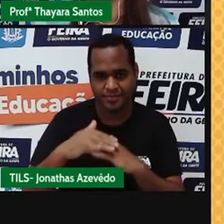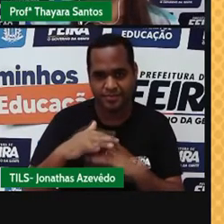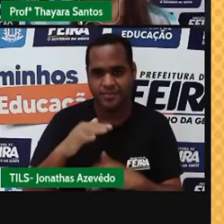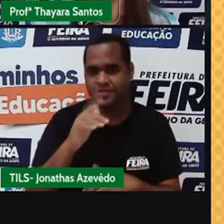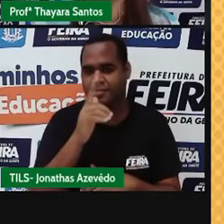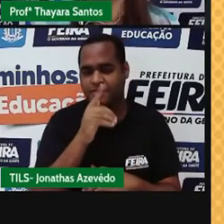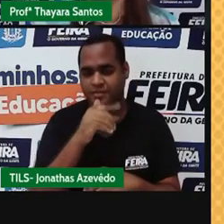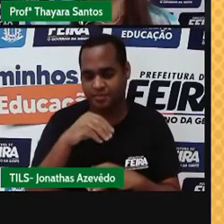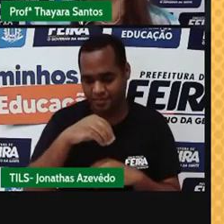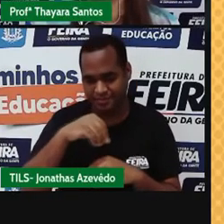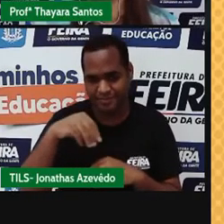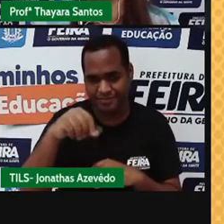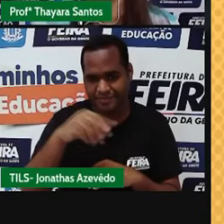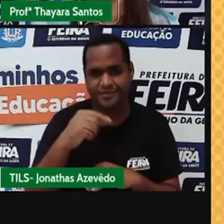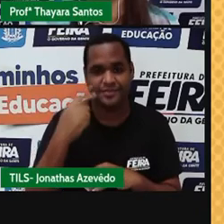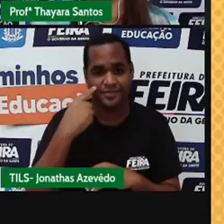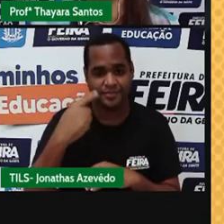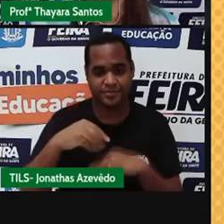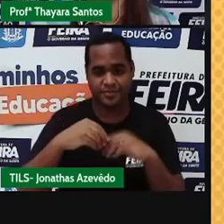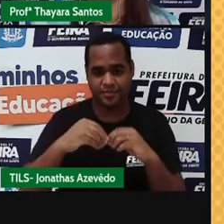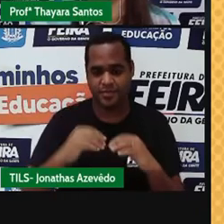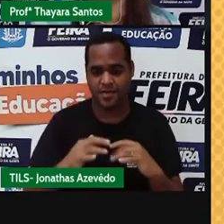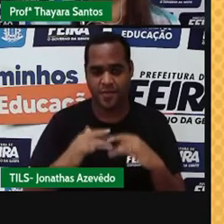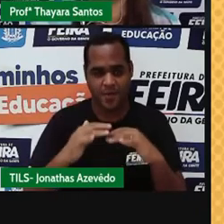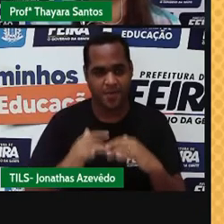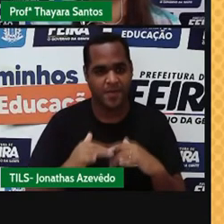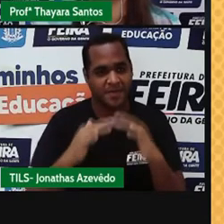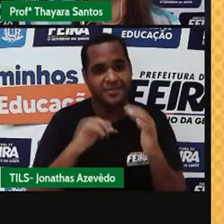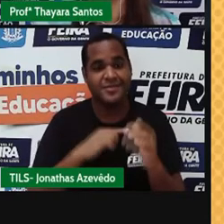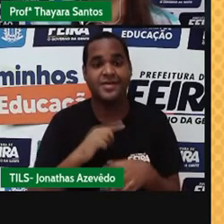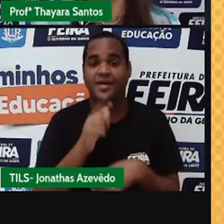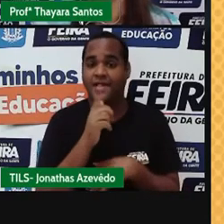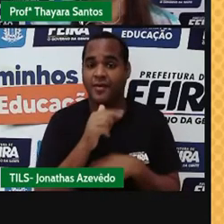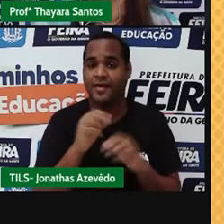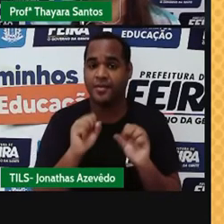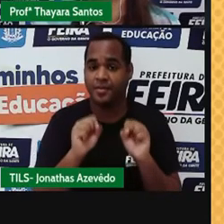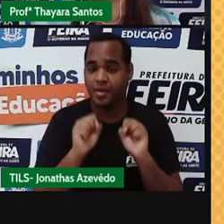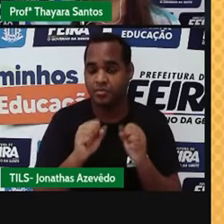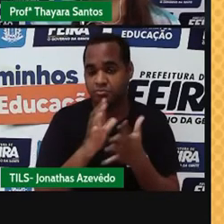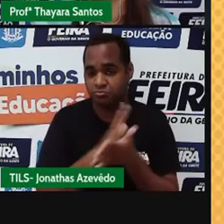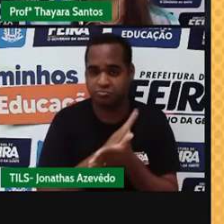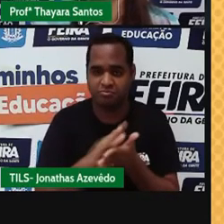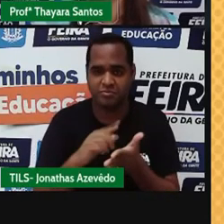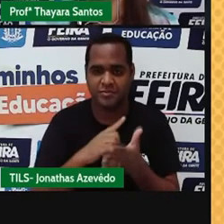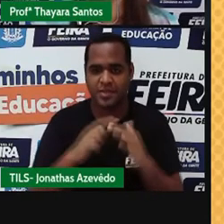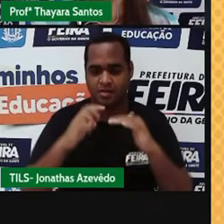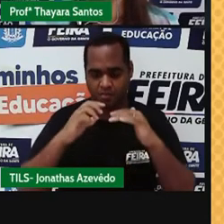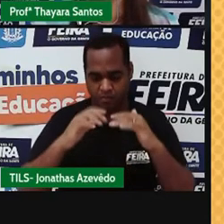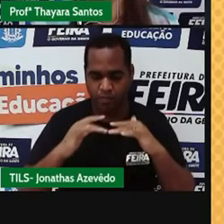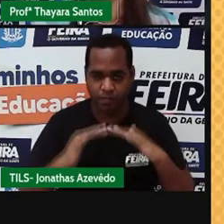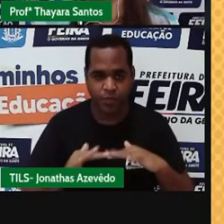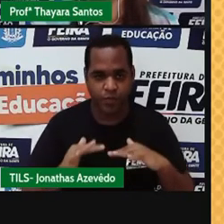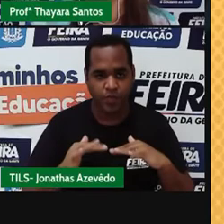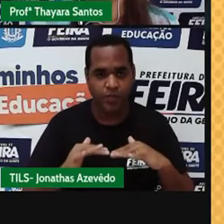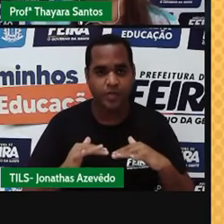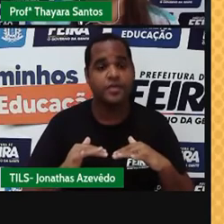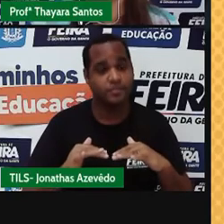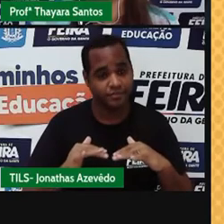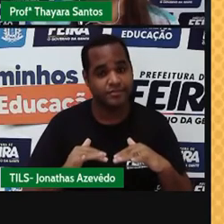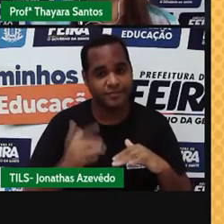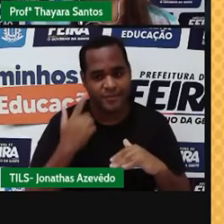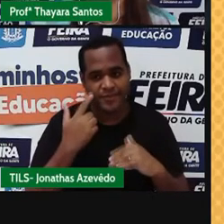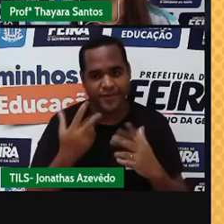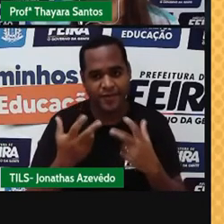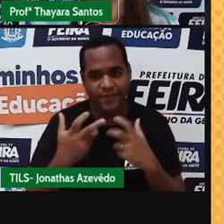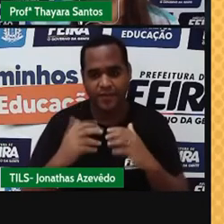formam o solo apresentam densidade maior que a água. Por isso, elas se depositam no fundo do recipiente após ficarem certo tempo em